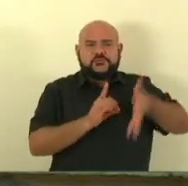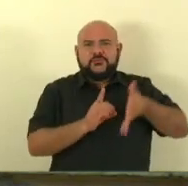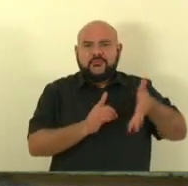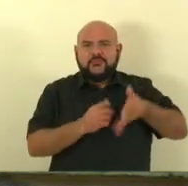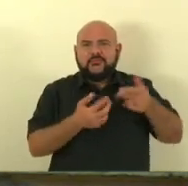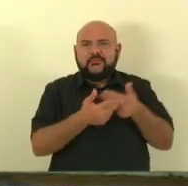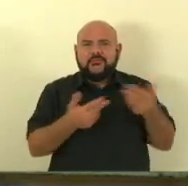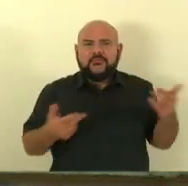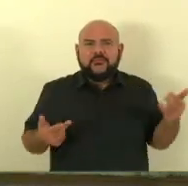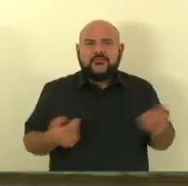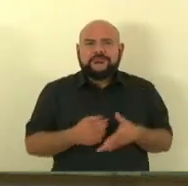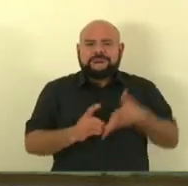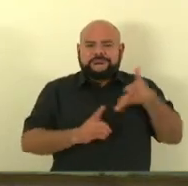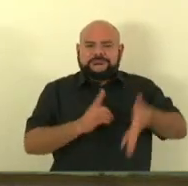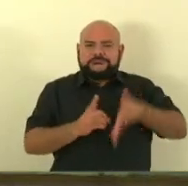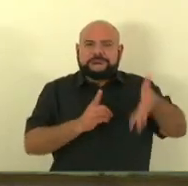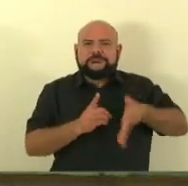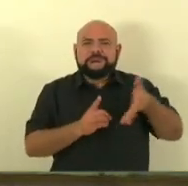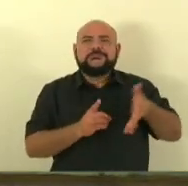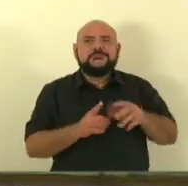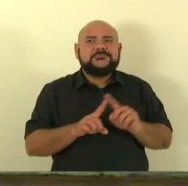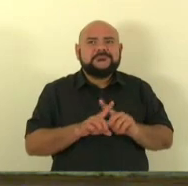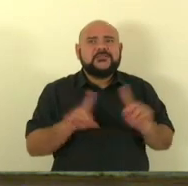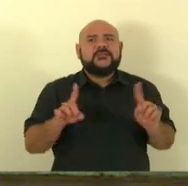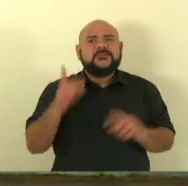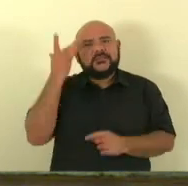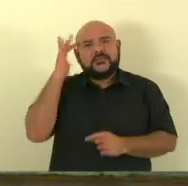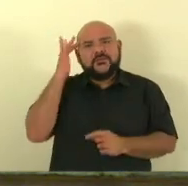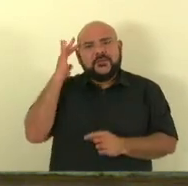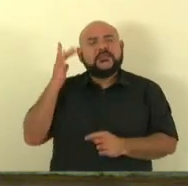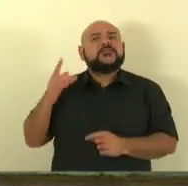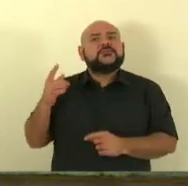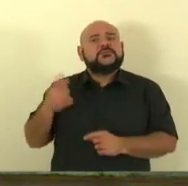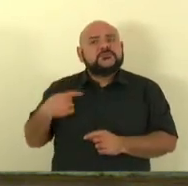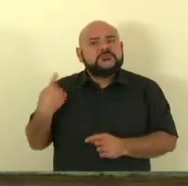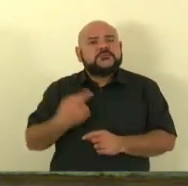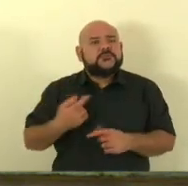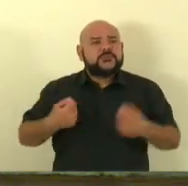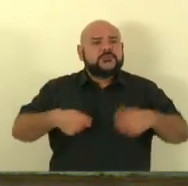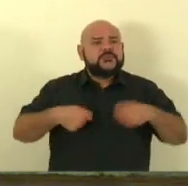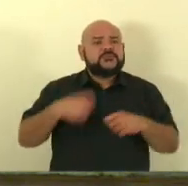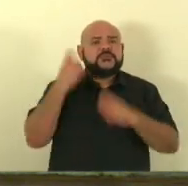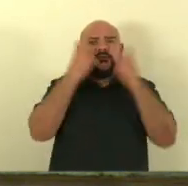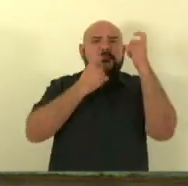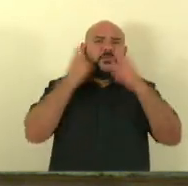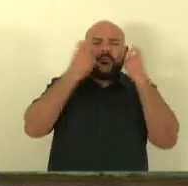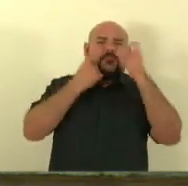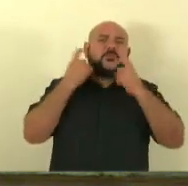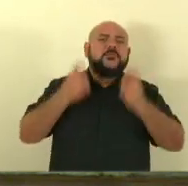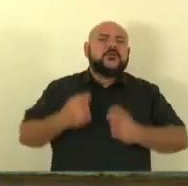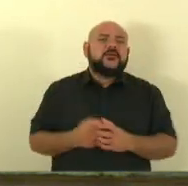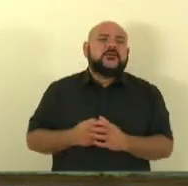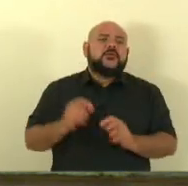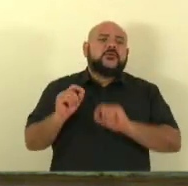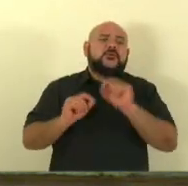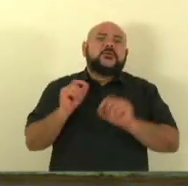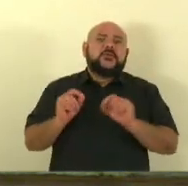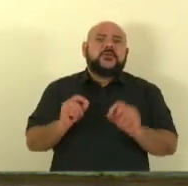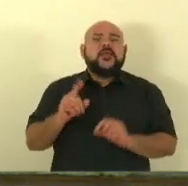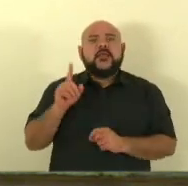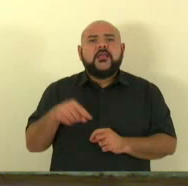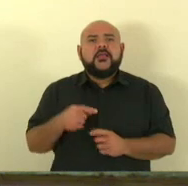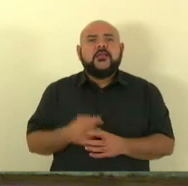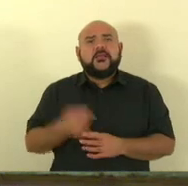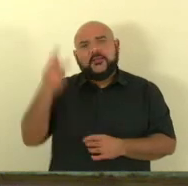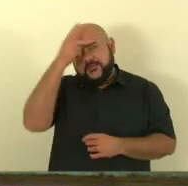acalorados mas eu acho que nós temos que nos preocupar é as pessoas que